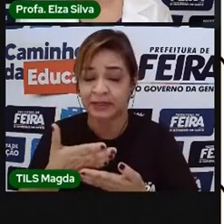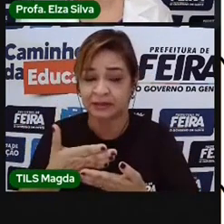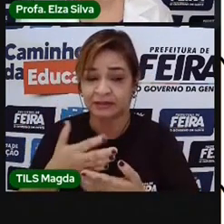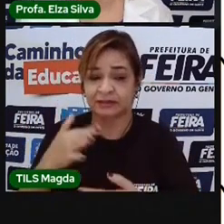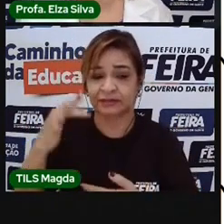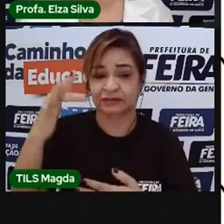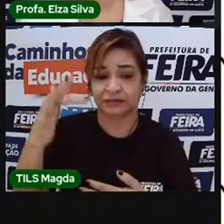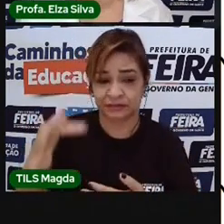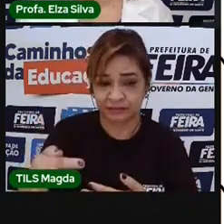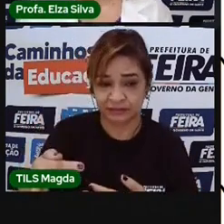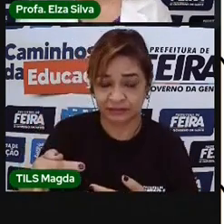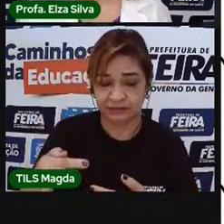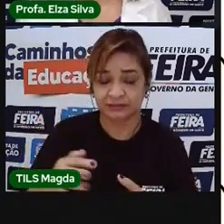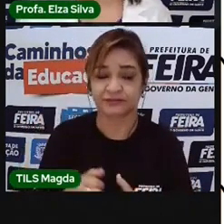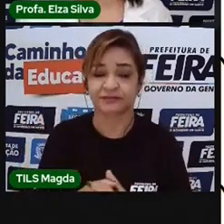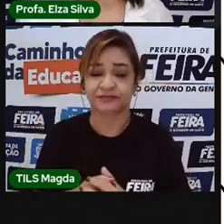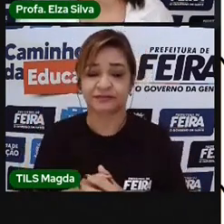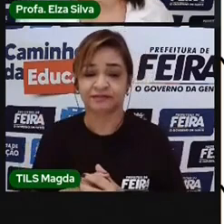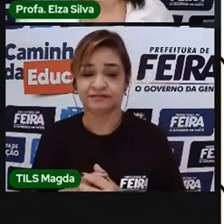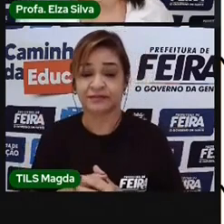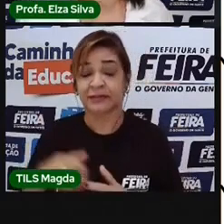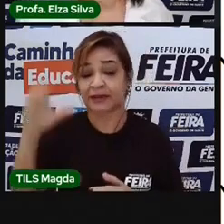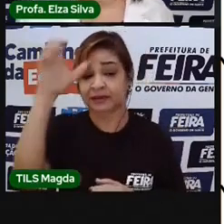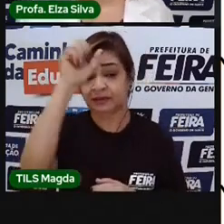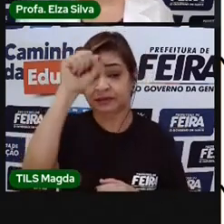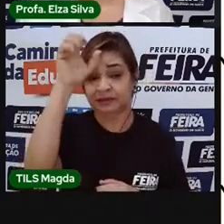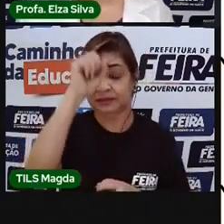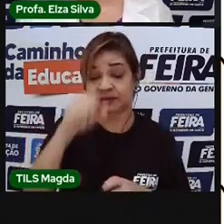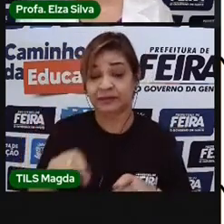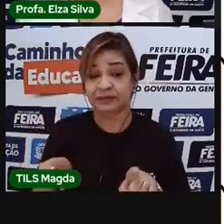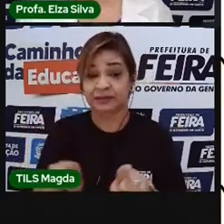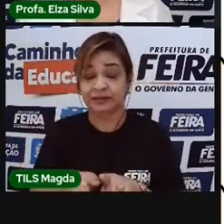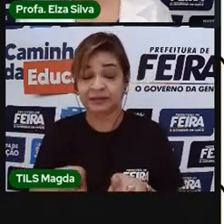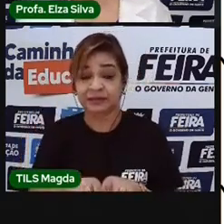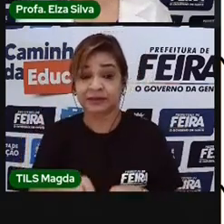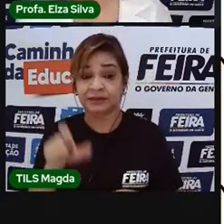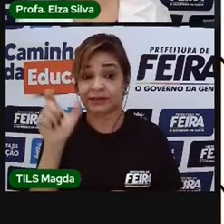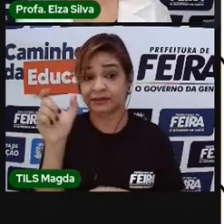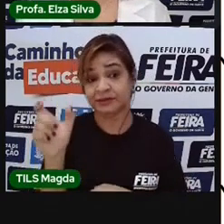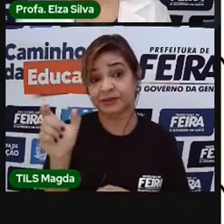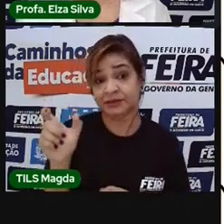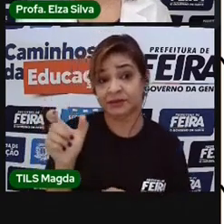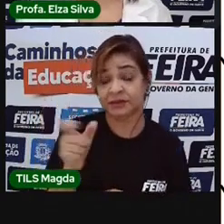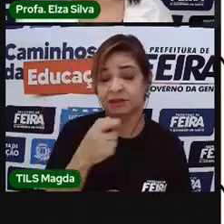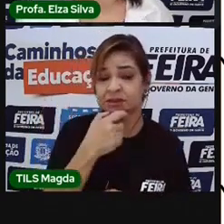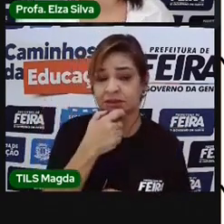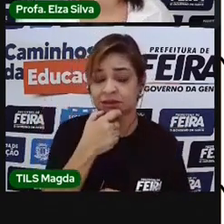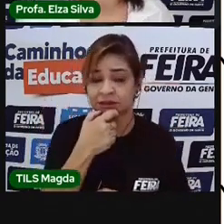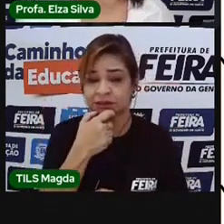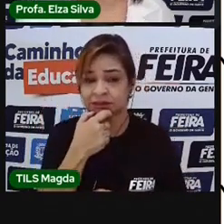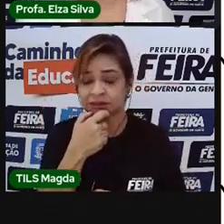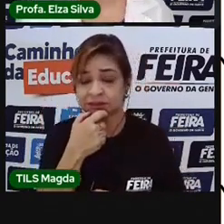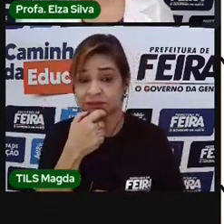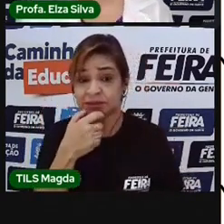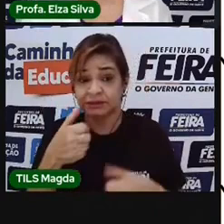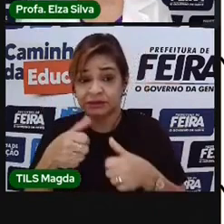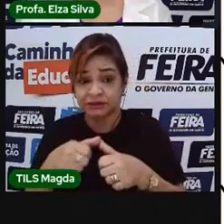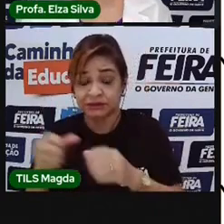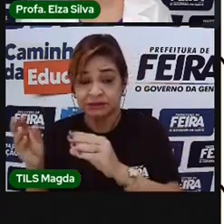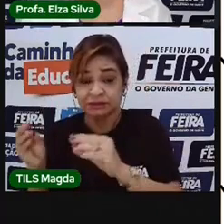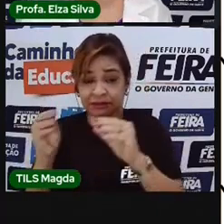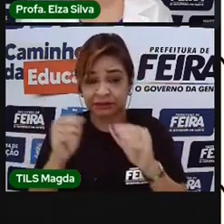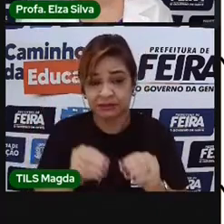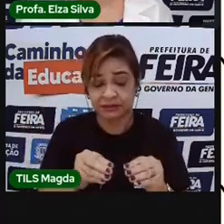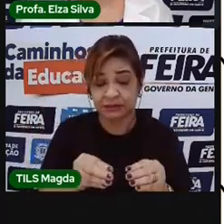oportunidades. Aprendemos também que palavras desta língua foram inseridas em nosso